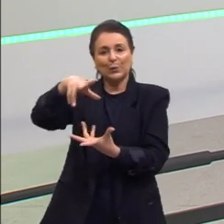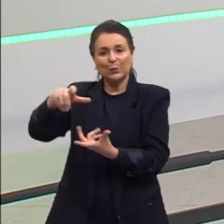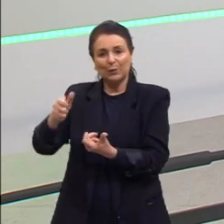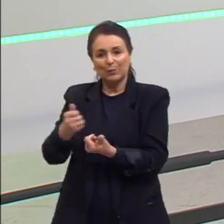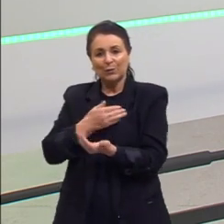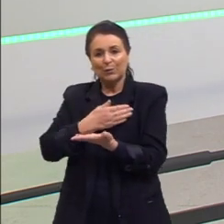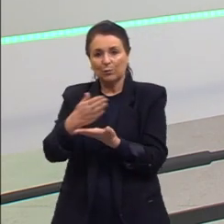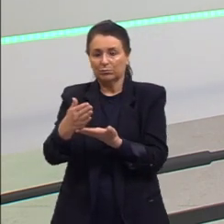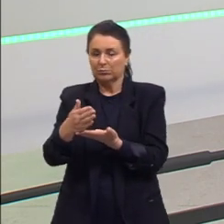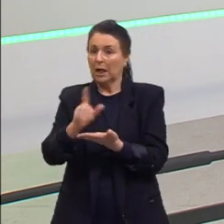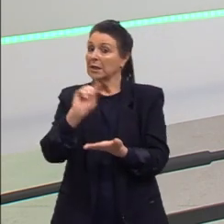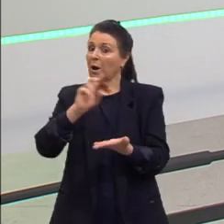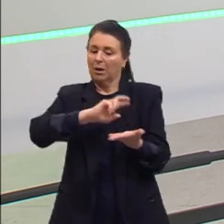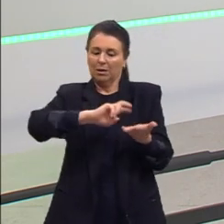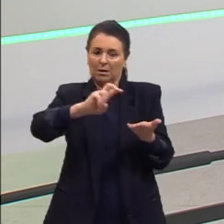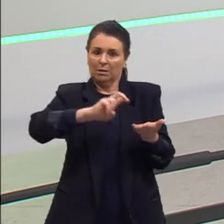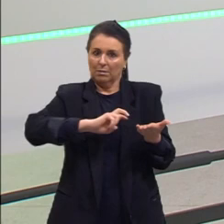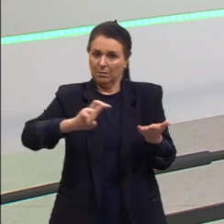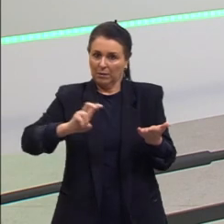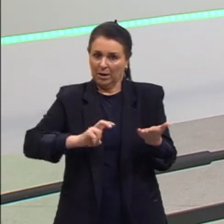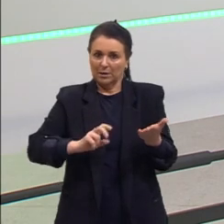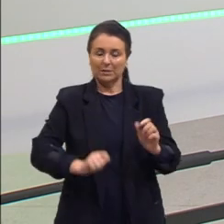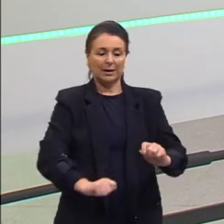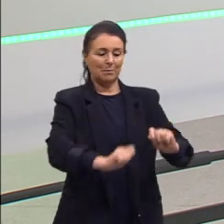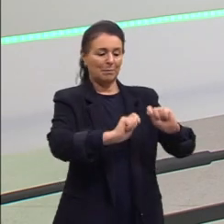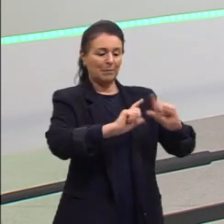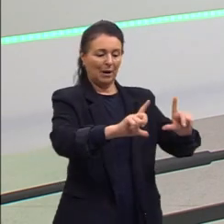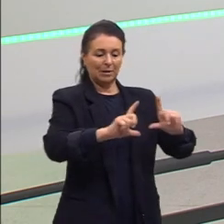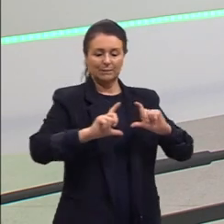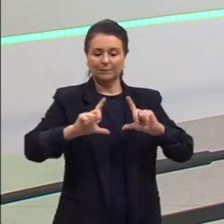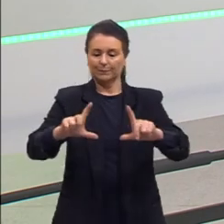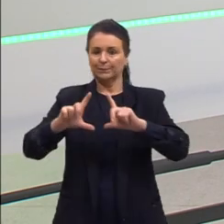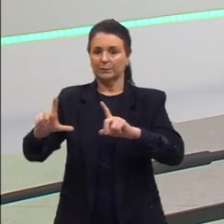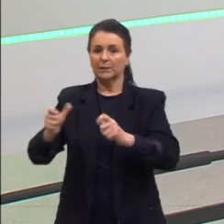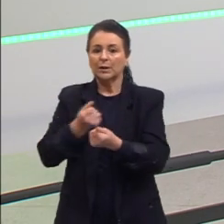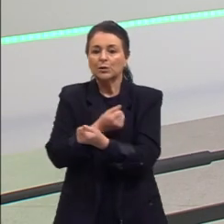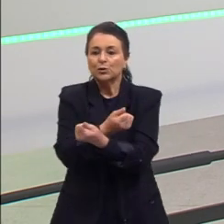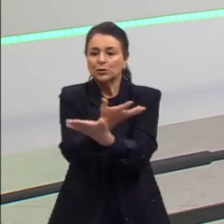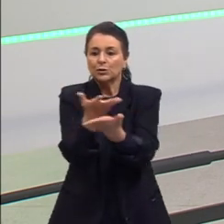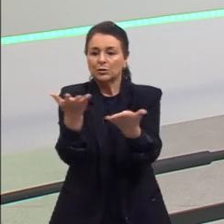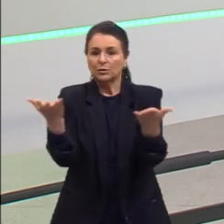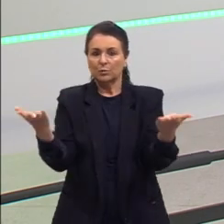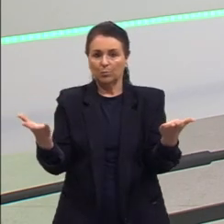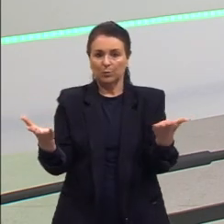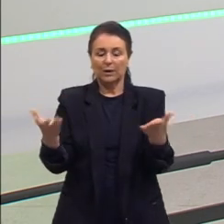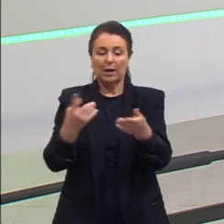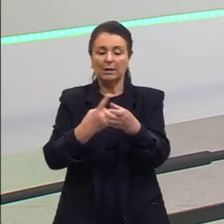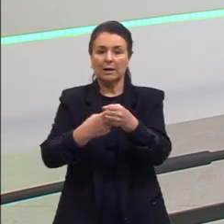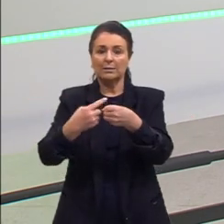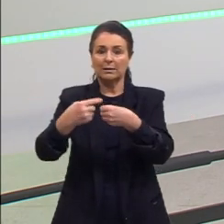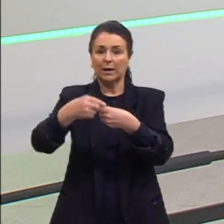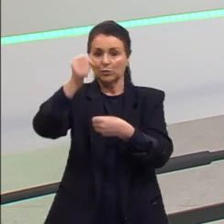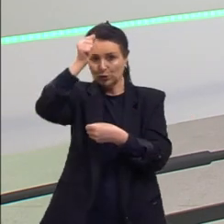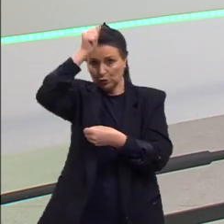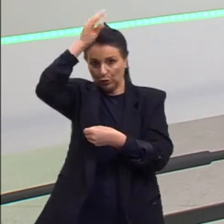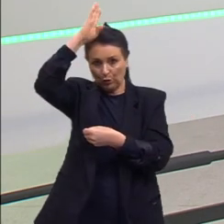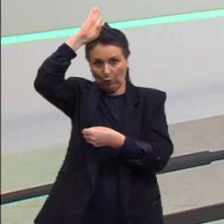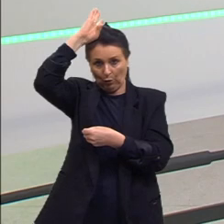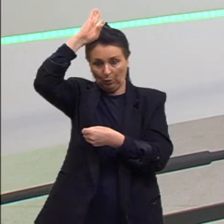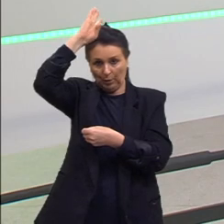não era impresso, ele era colocado em placas que eram distribuídas ali por Roma, colocadas nas praças,